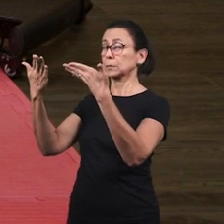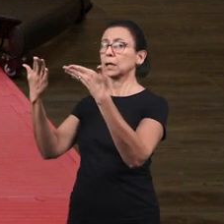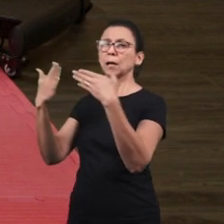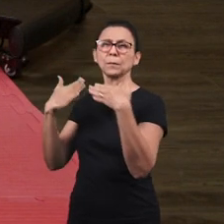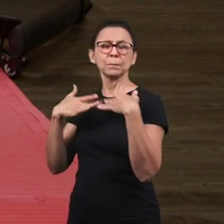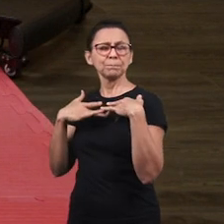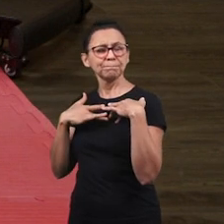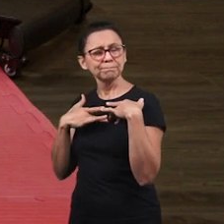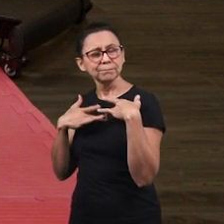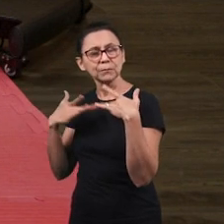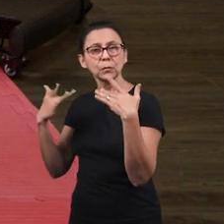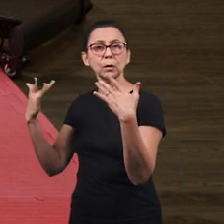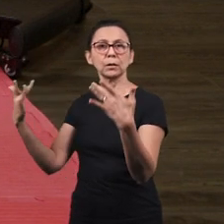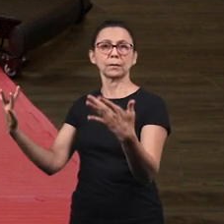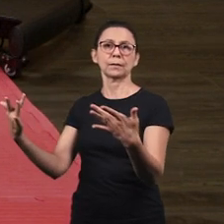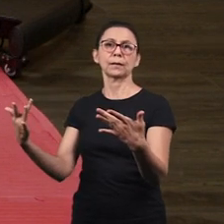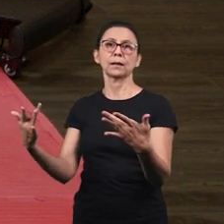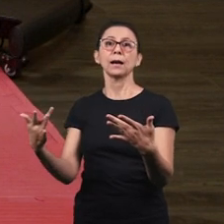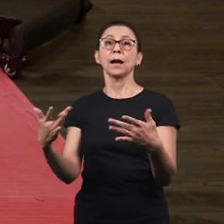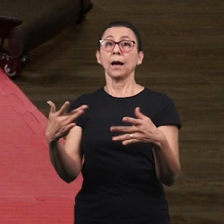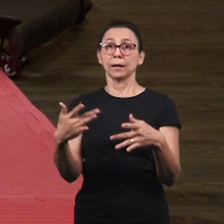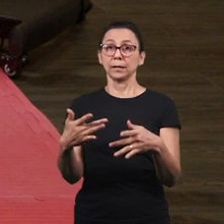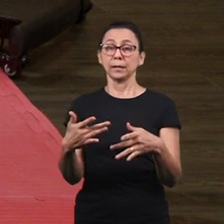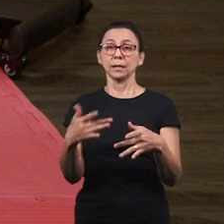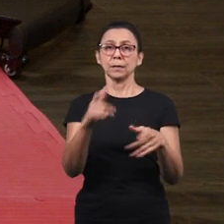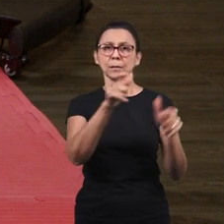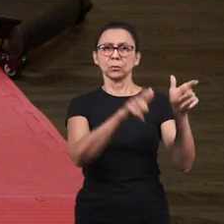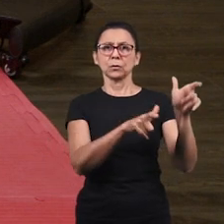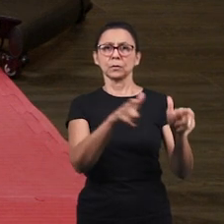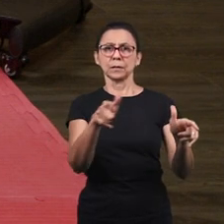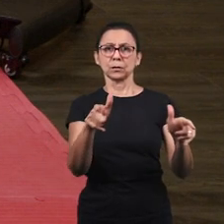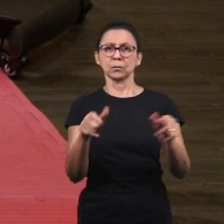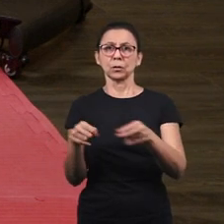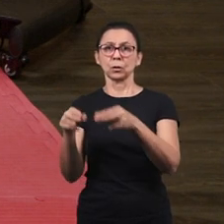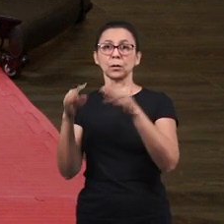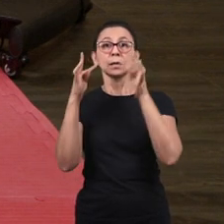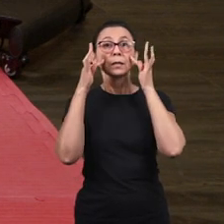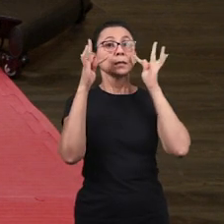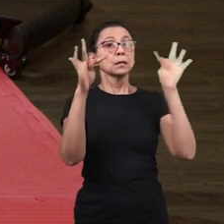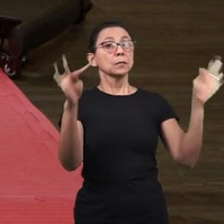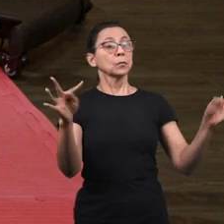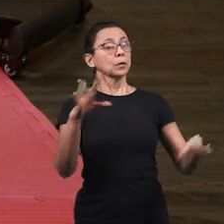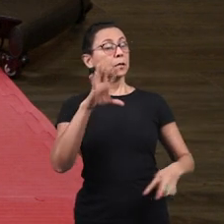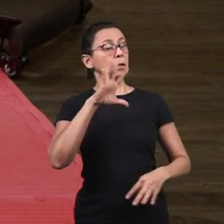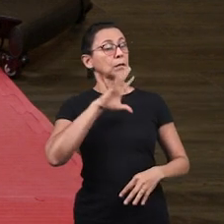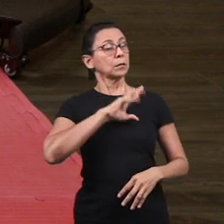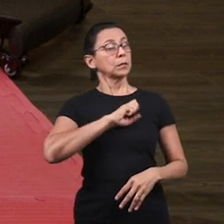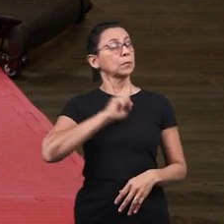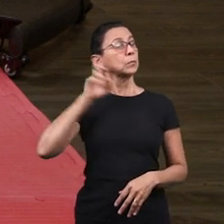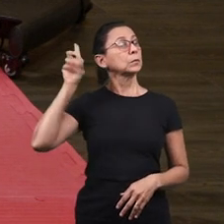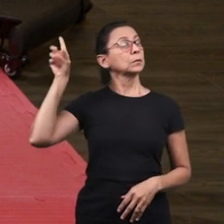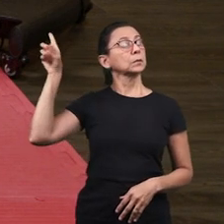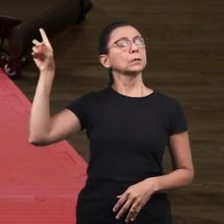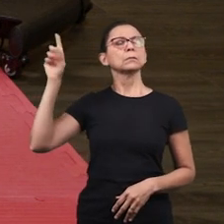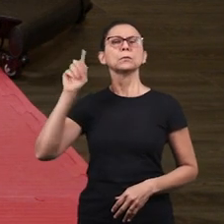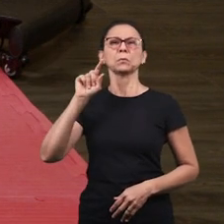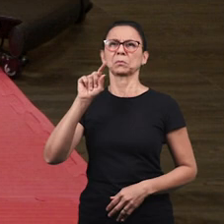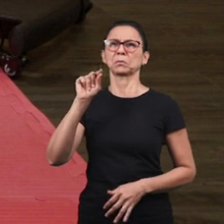amar ao nosso Deus Ele testemunhou para todas as pessoas deste amor Mas o que é testemunhar?